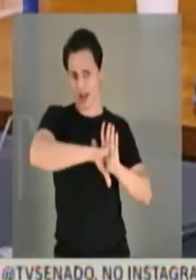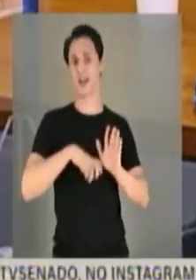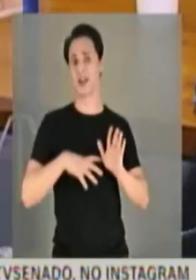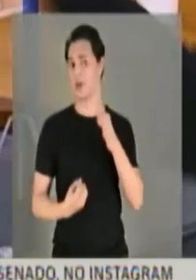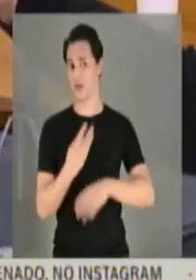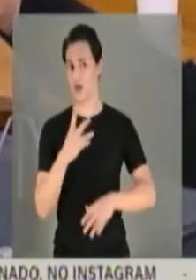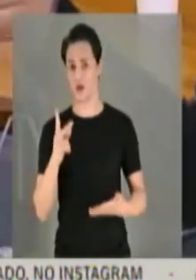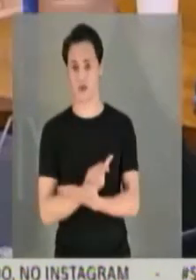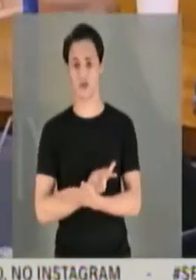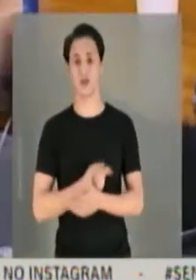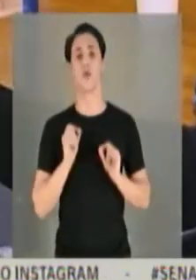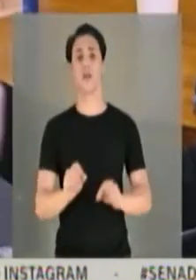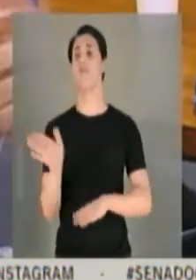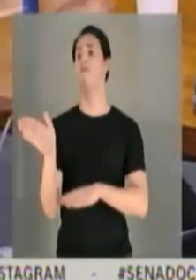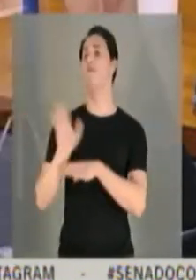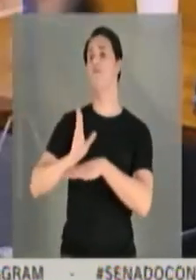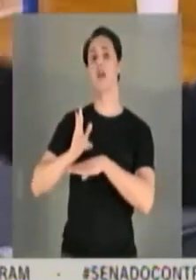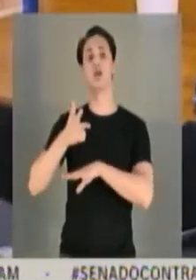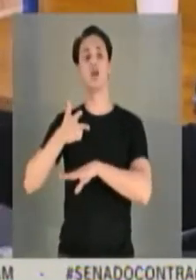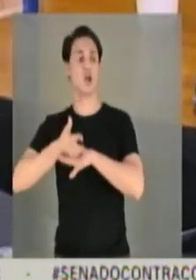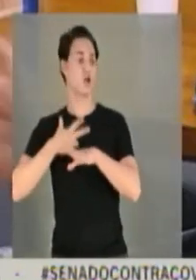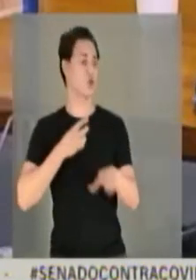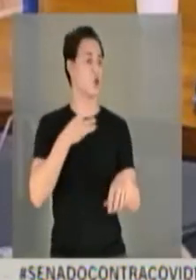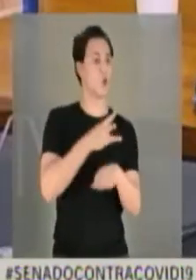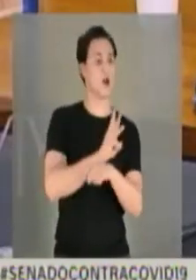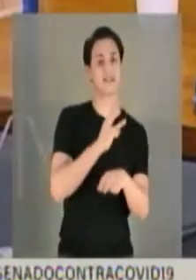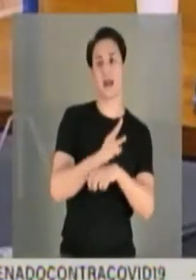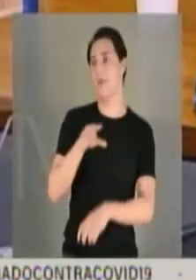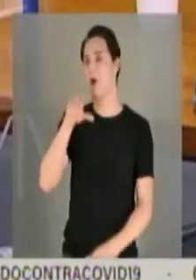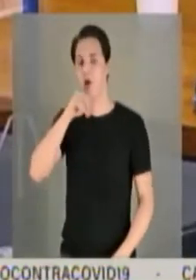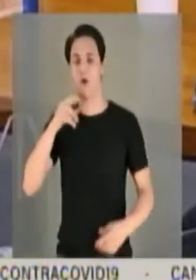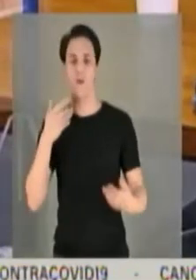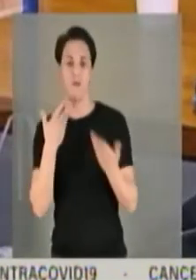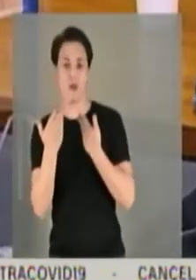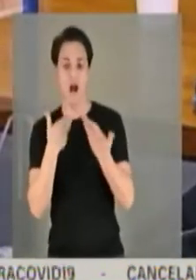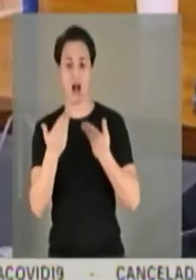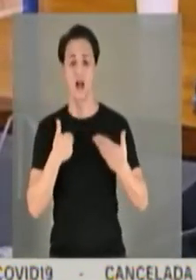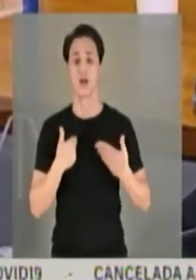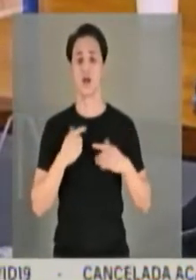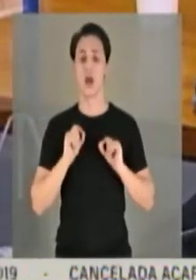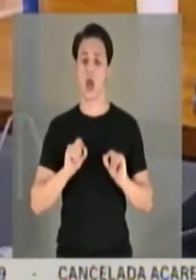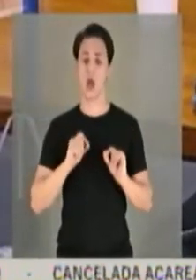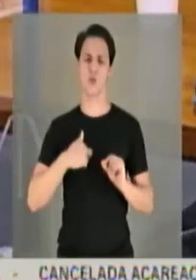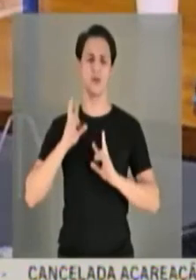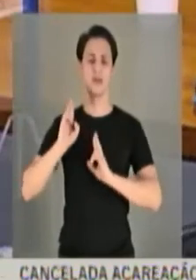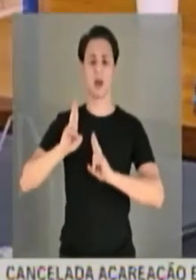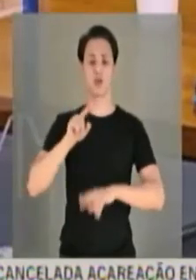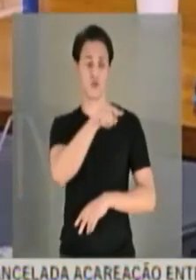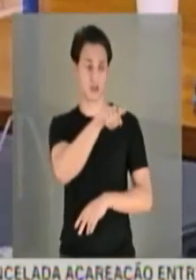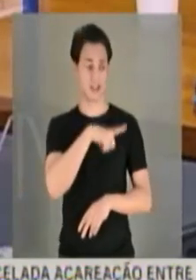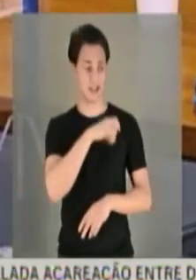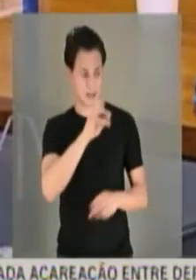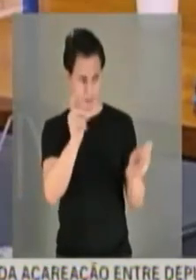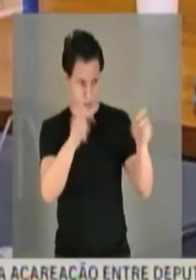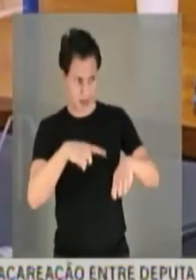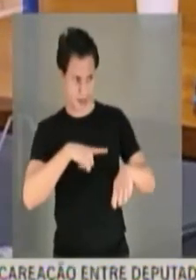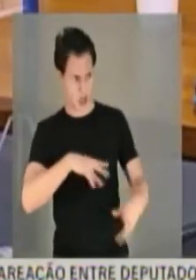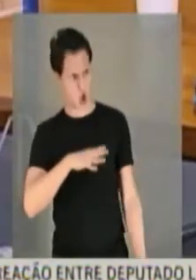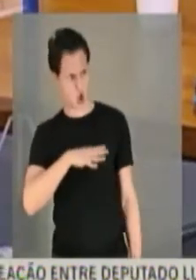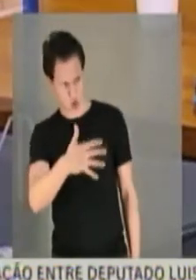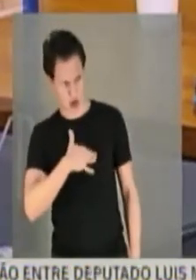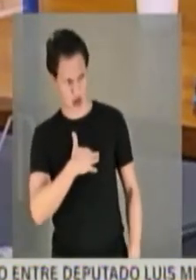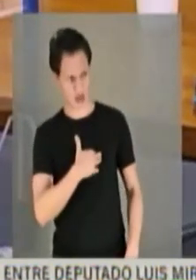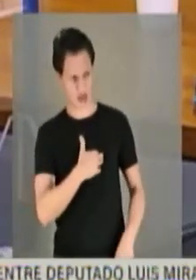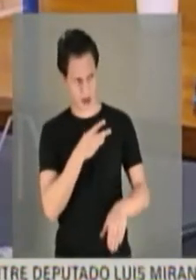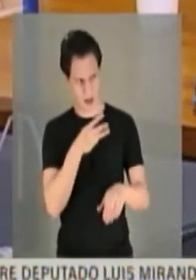por vídeo, por WhatsApp, por falas, espero que vossa senhoria passe, se puder e ter a coragem, passe